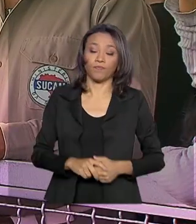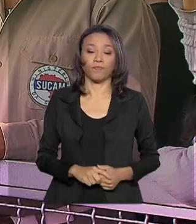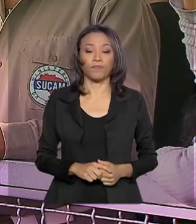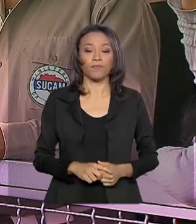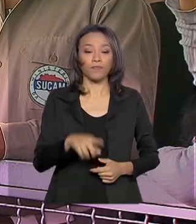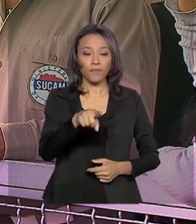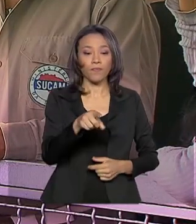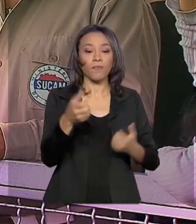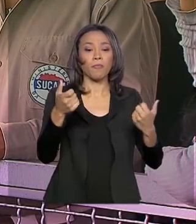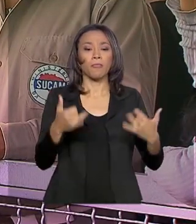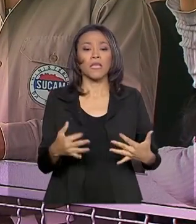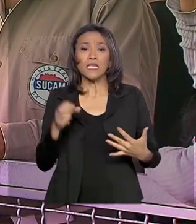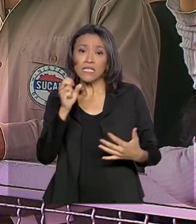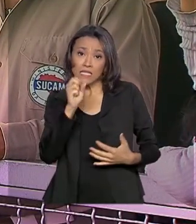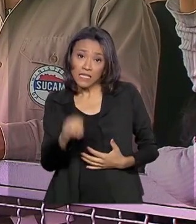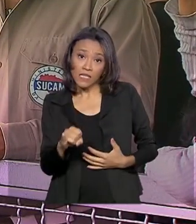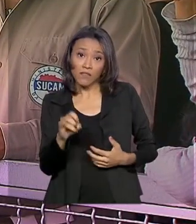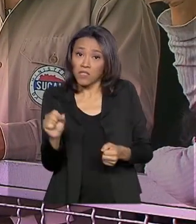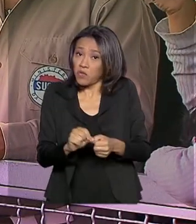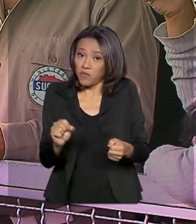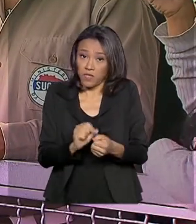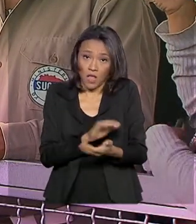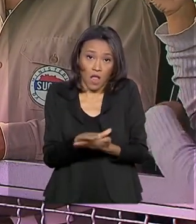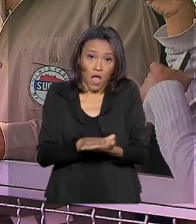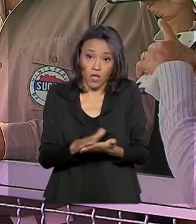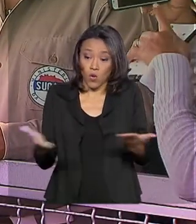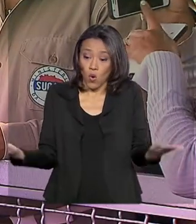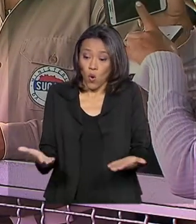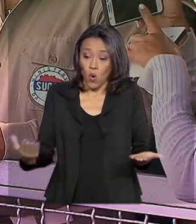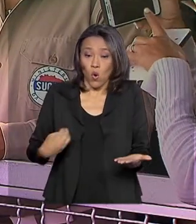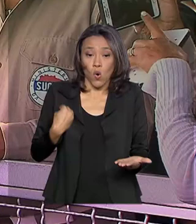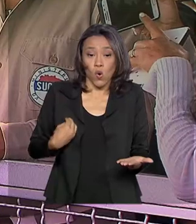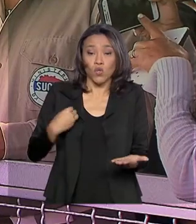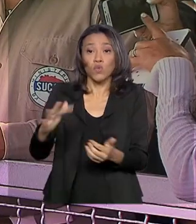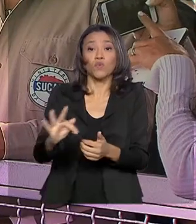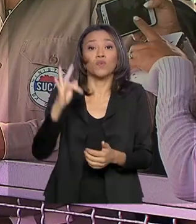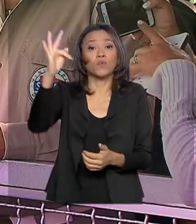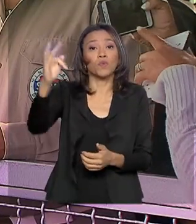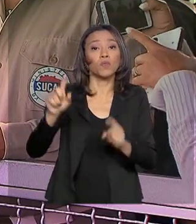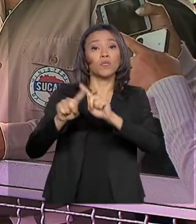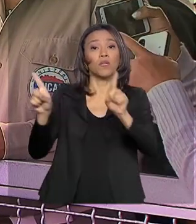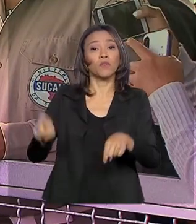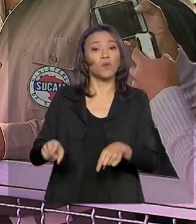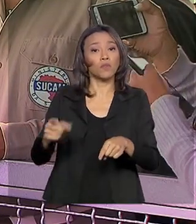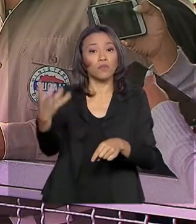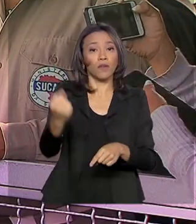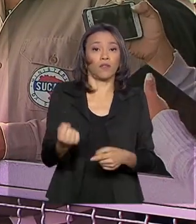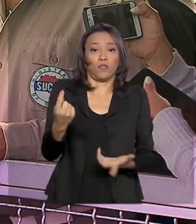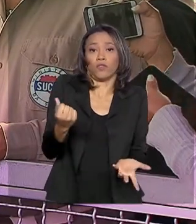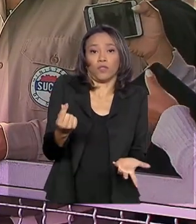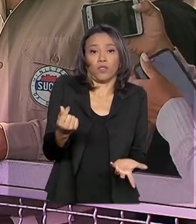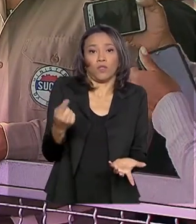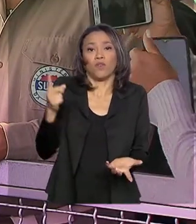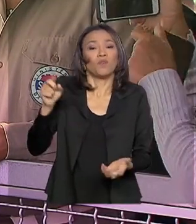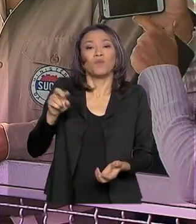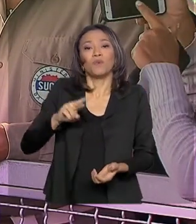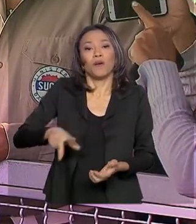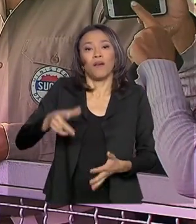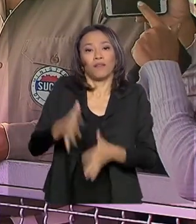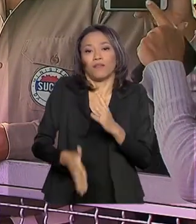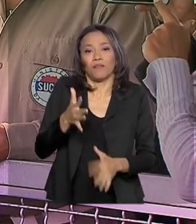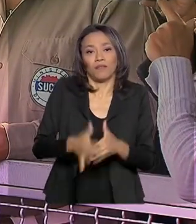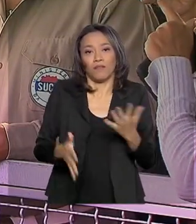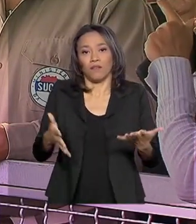Se você não fizer algo, os atuais servidores vão ficar sem receber lá na frente. Então, não é travar. É